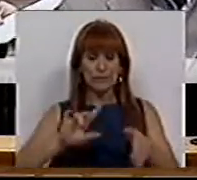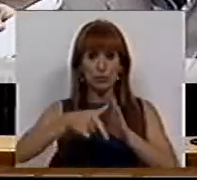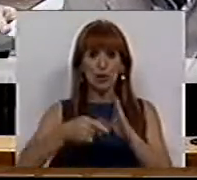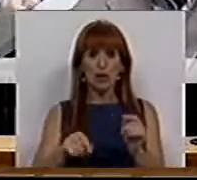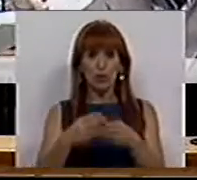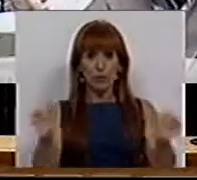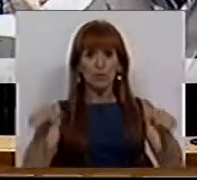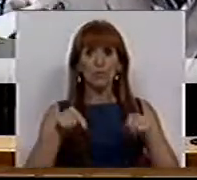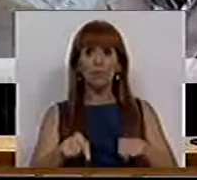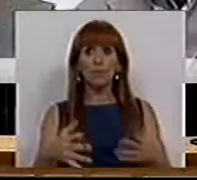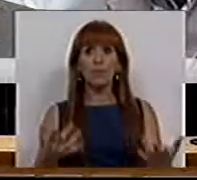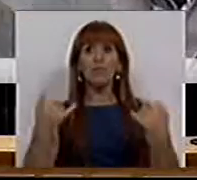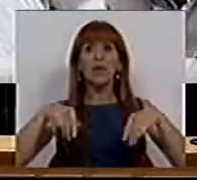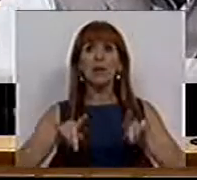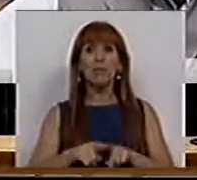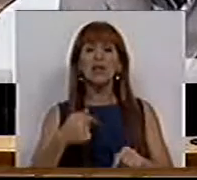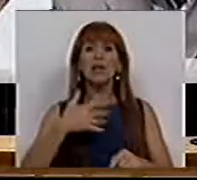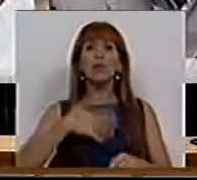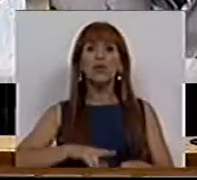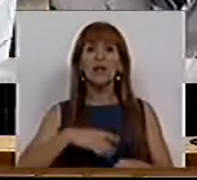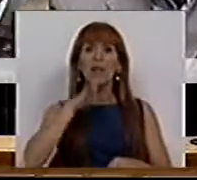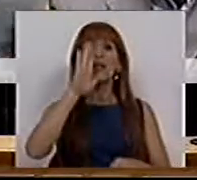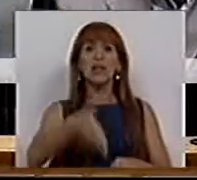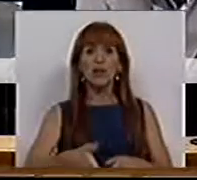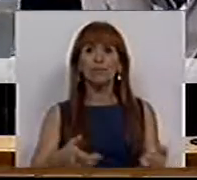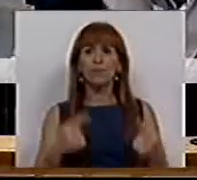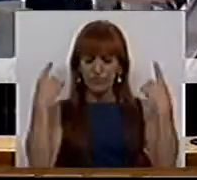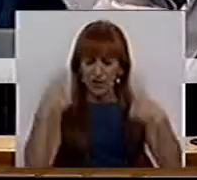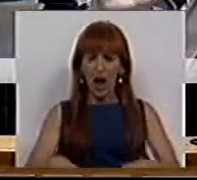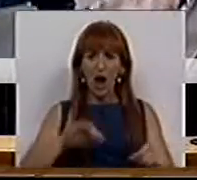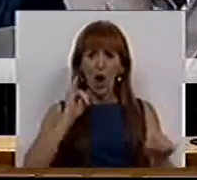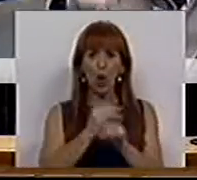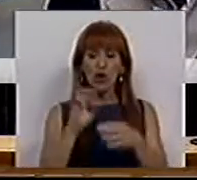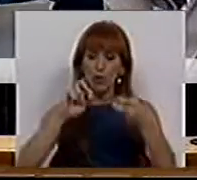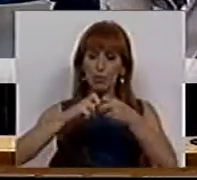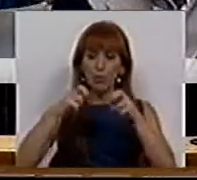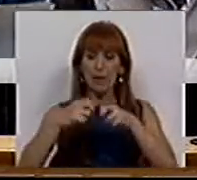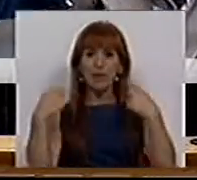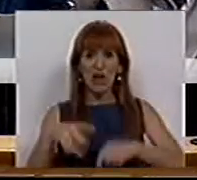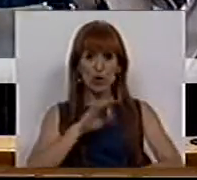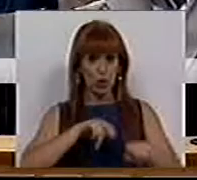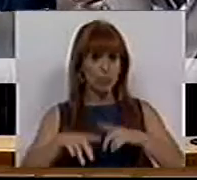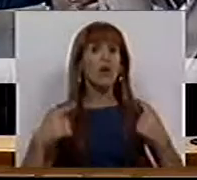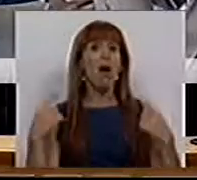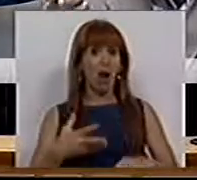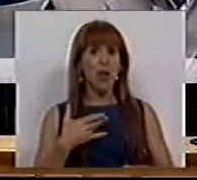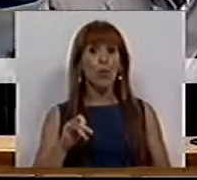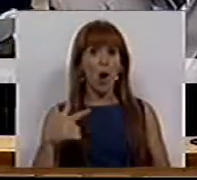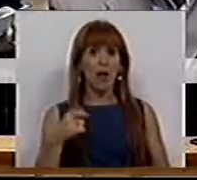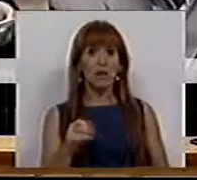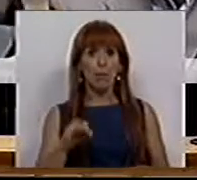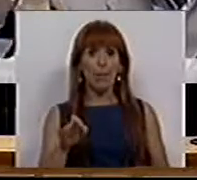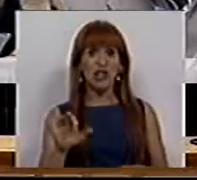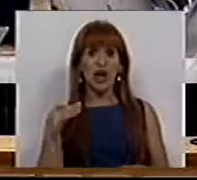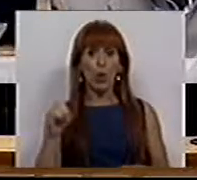projeto de resolução, mas gostaríamos de dizer que existem outros problemas, Sr. Deputado Duarte Pacheco.